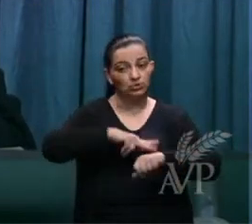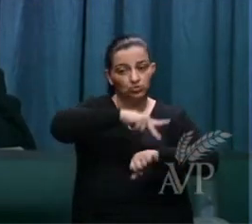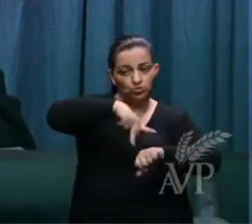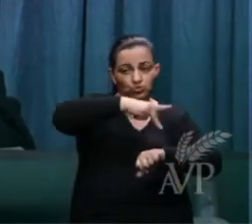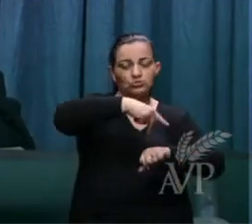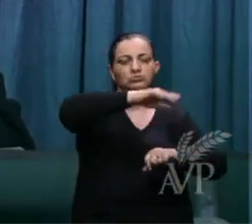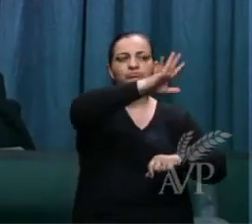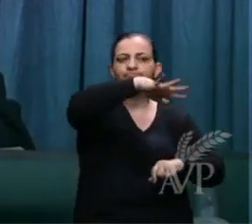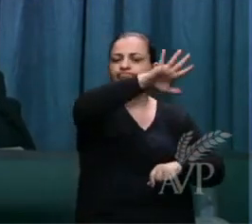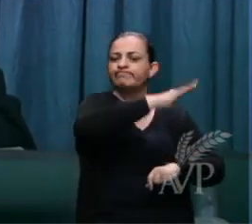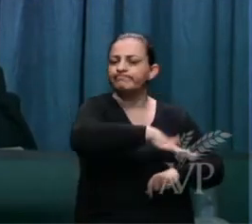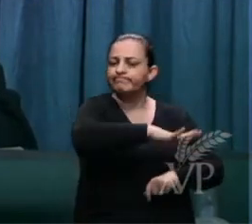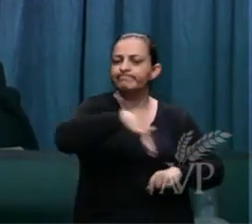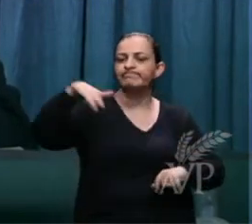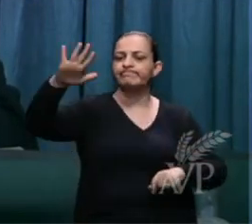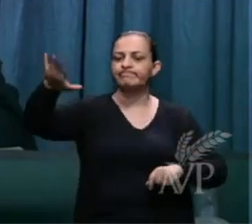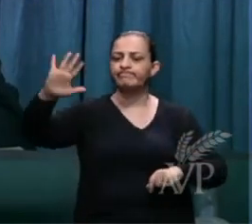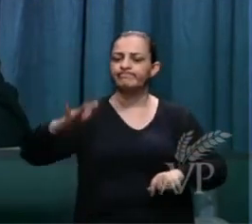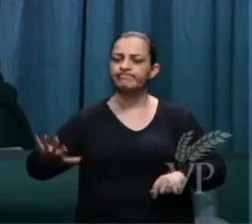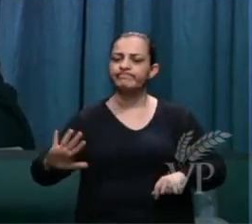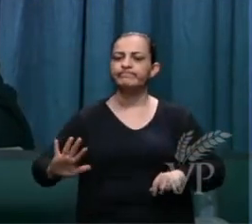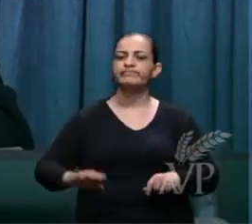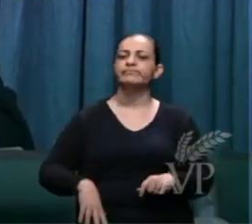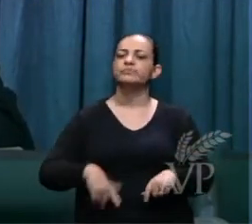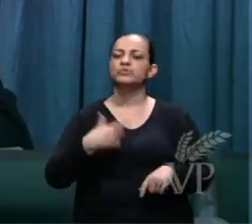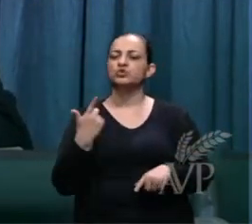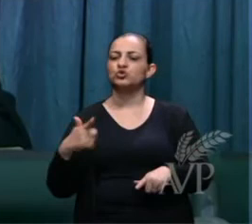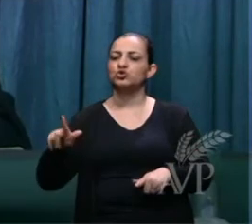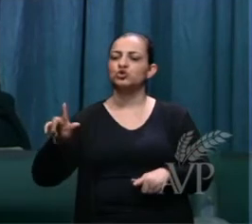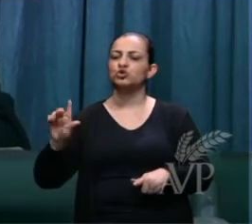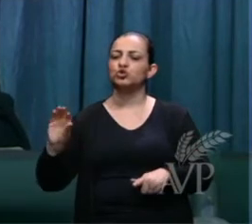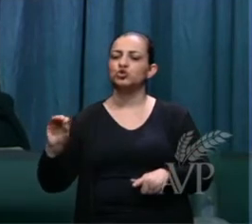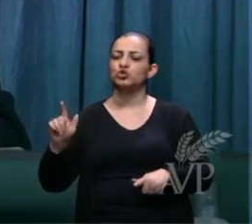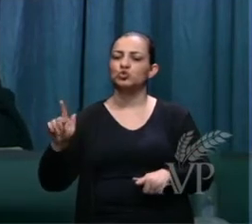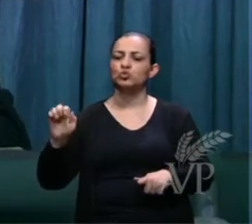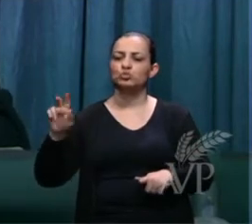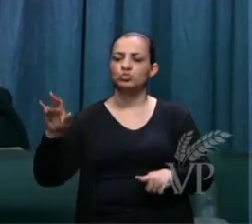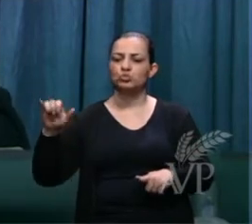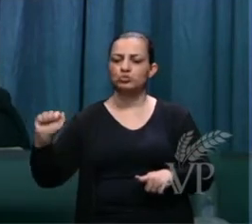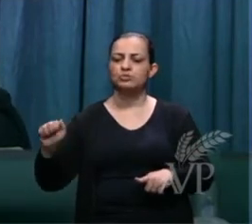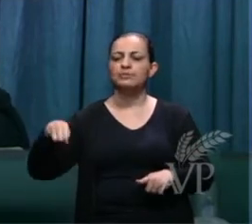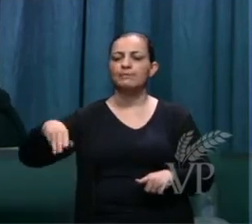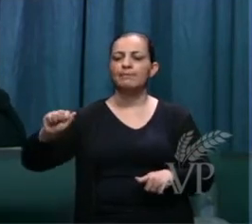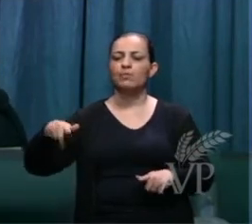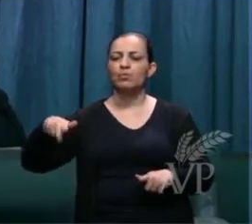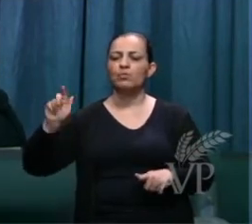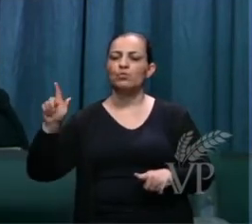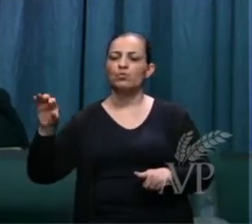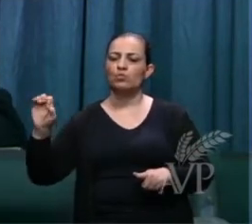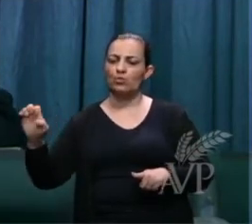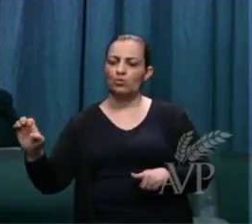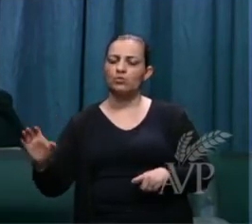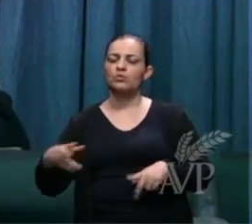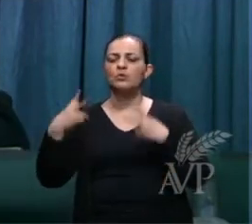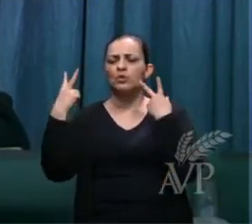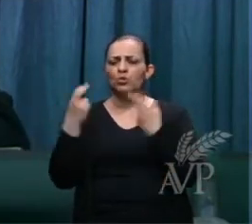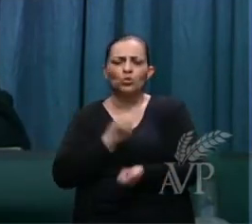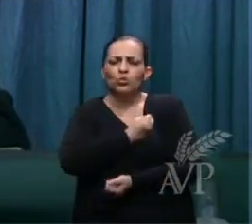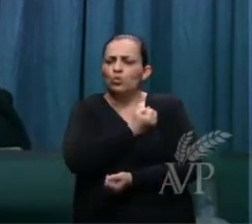estão por aí, Gog e Magog, cujo número é como areia do mar,